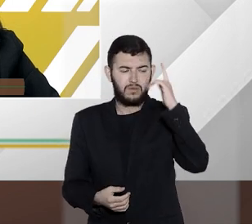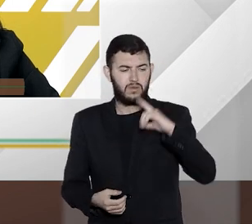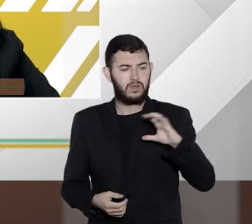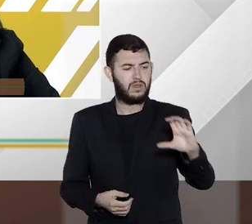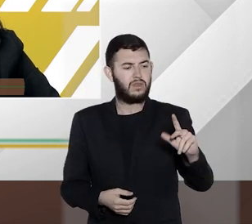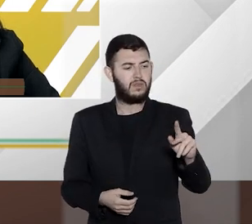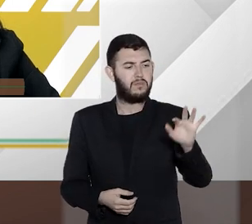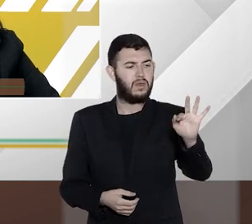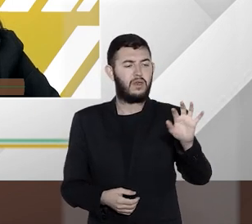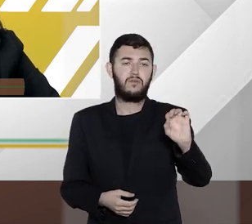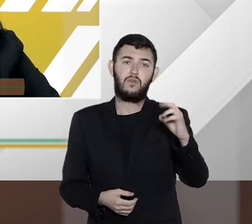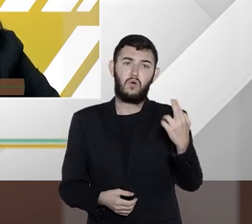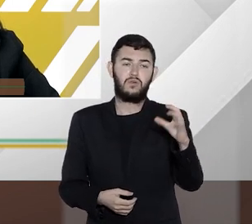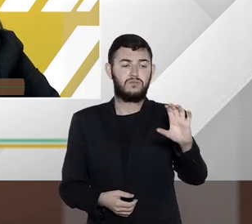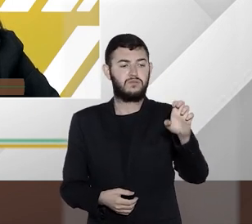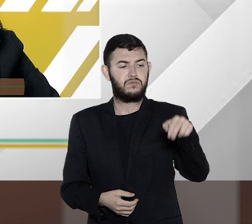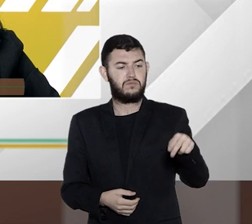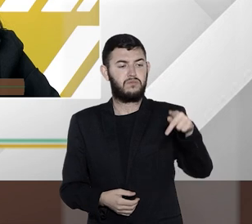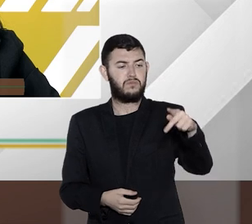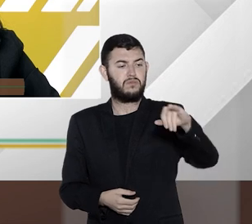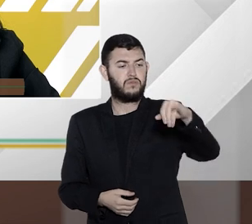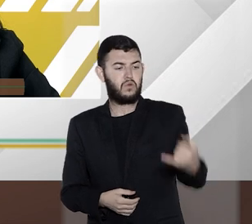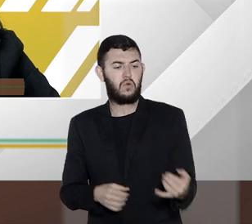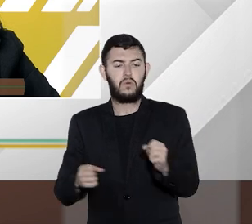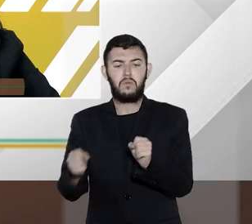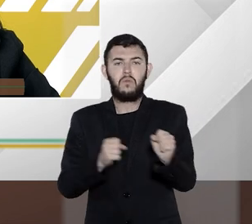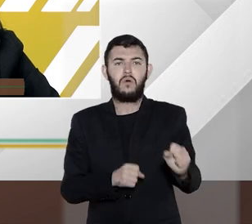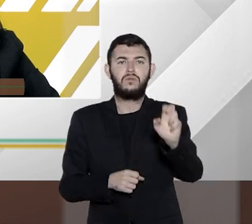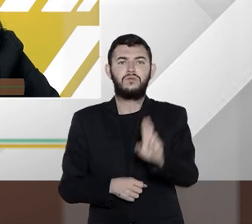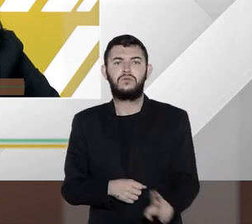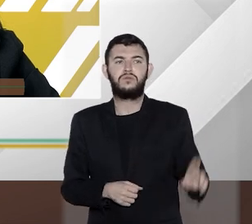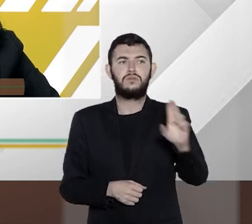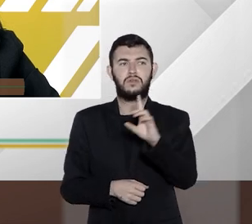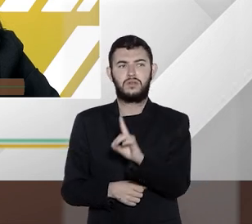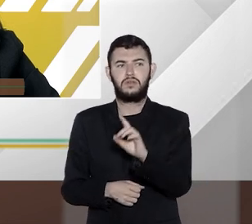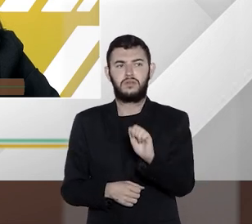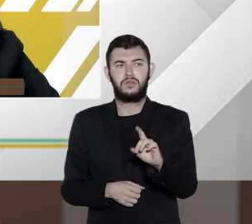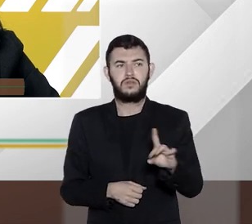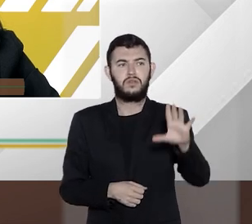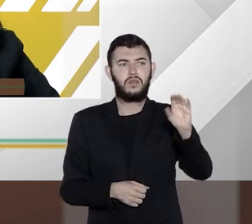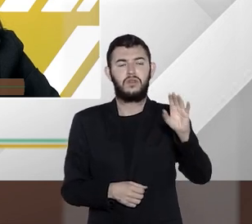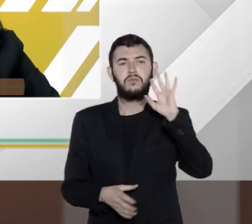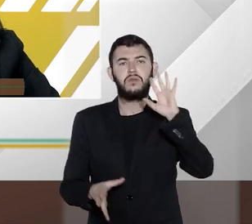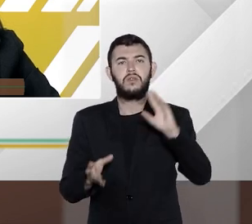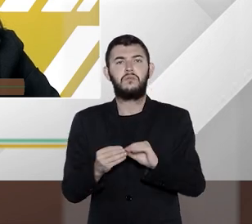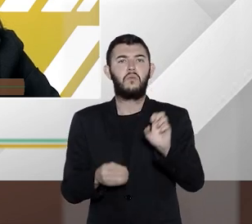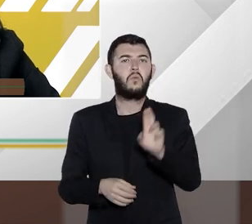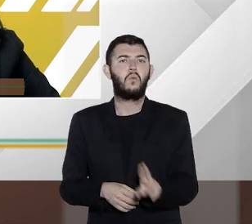utilização e o compartilhamento desses dados para saber se os dados são usados de forma correta?